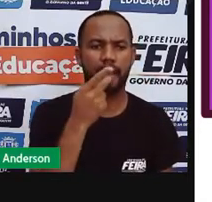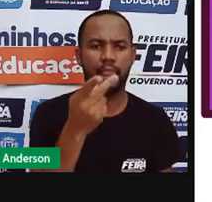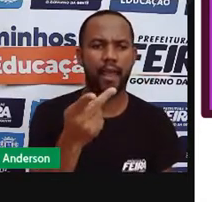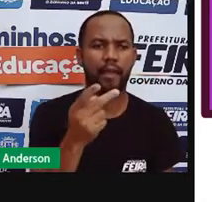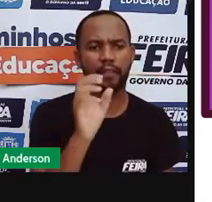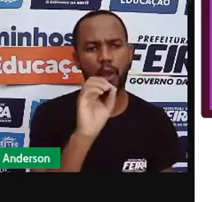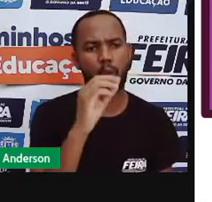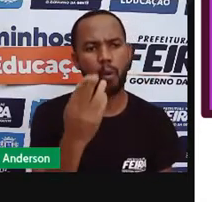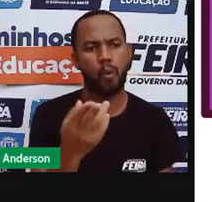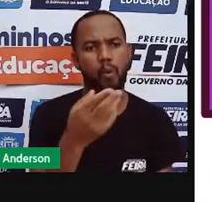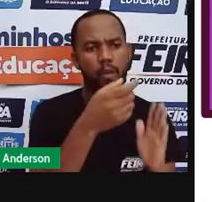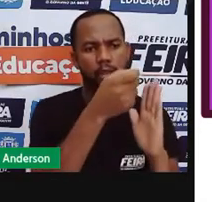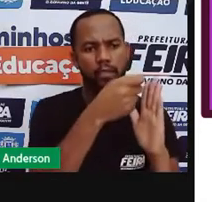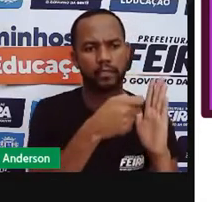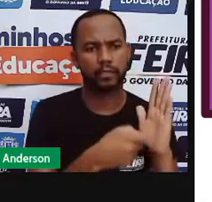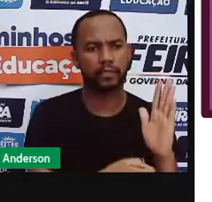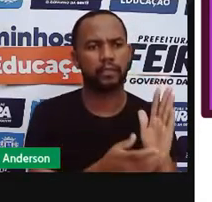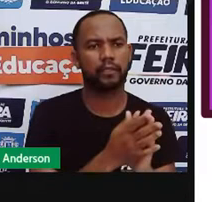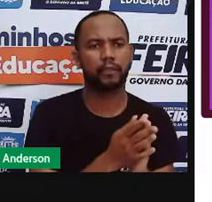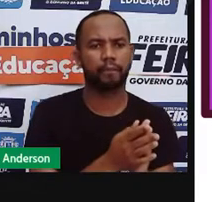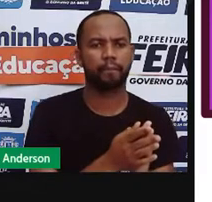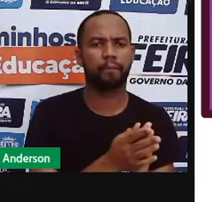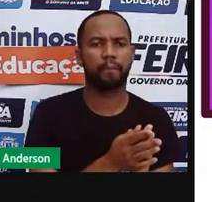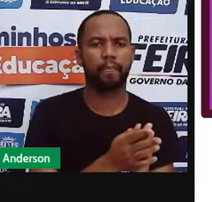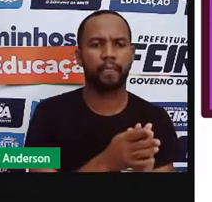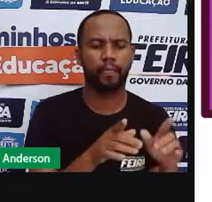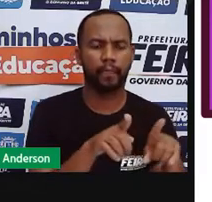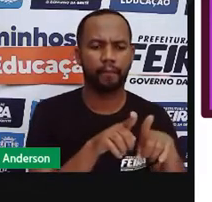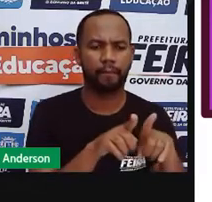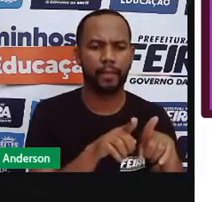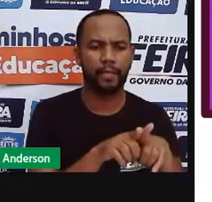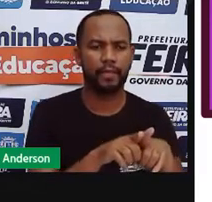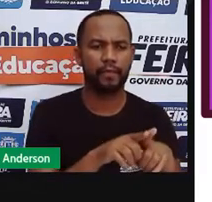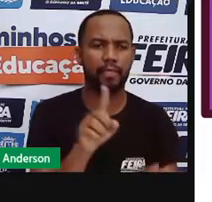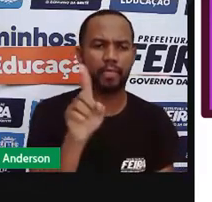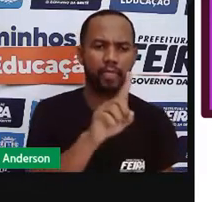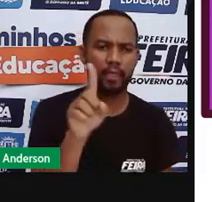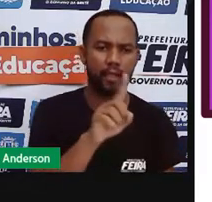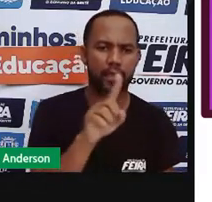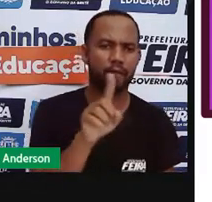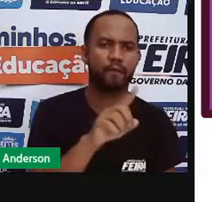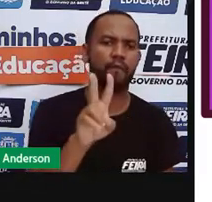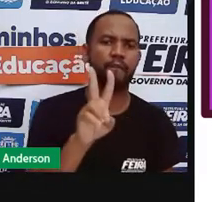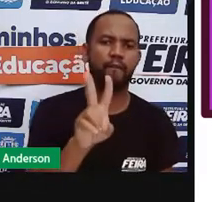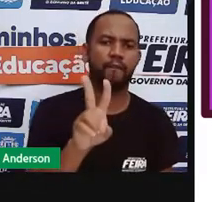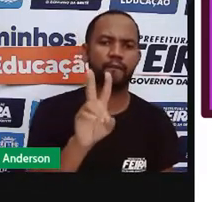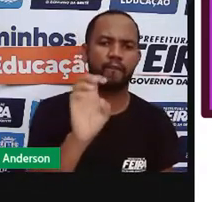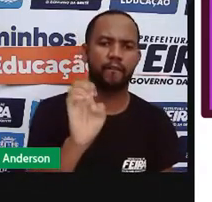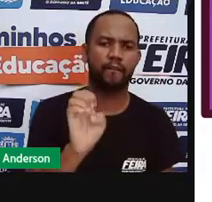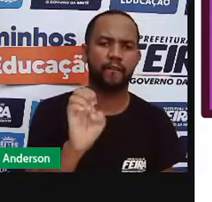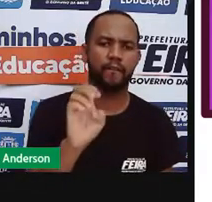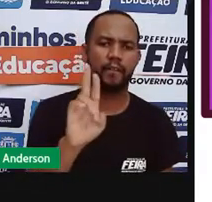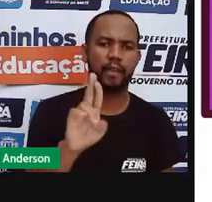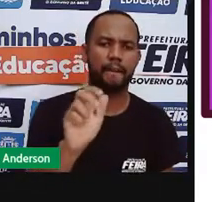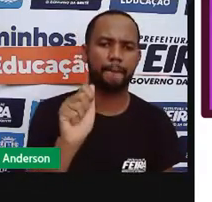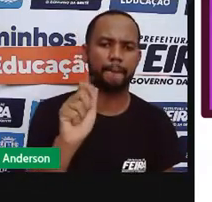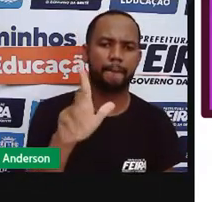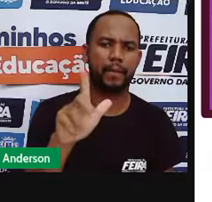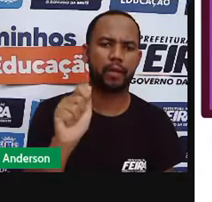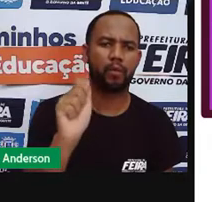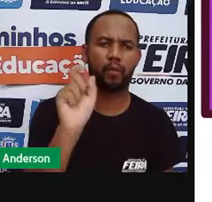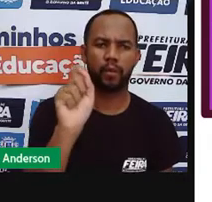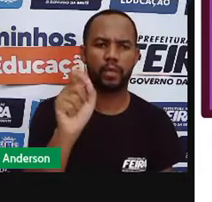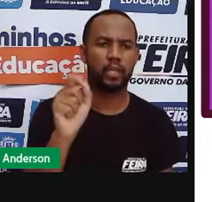escrita. A linguagem não verbal, toda informação que nós precisamos compreender,